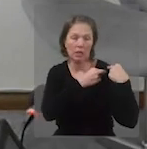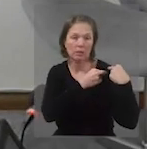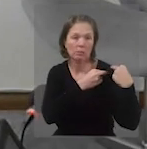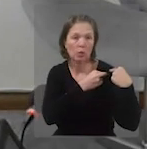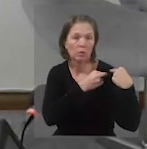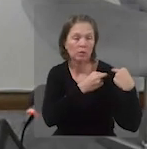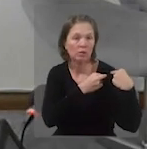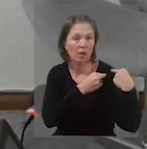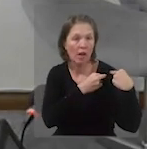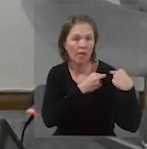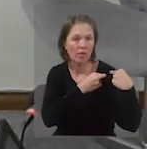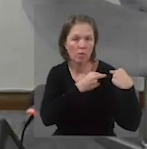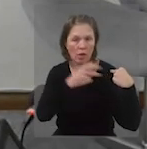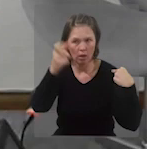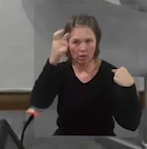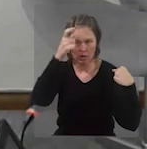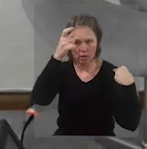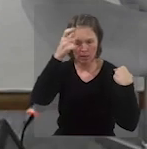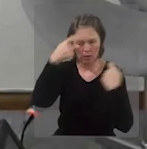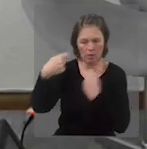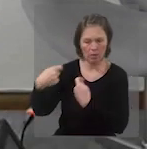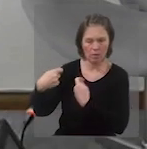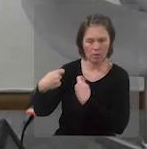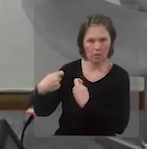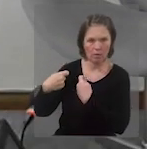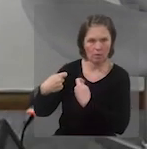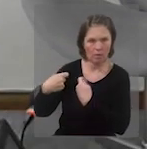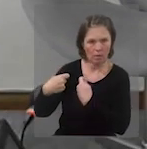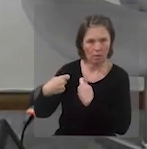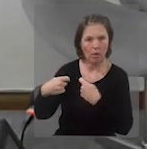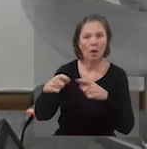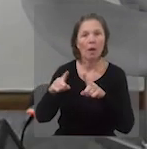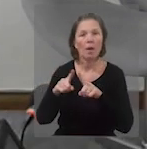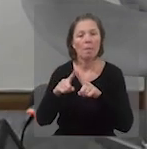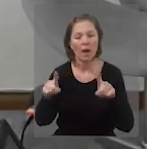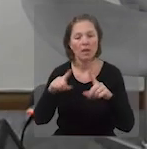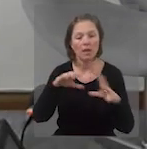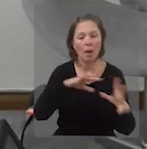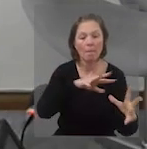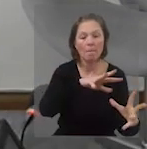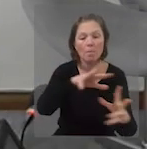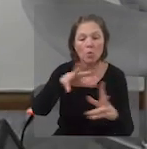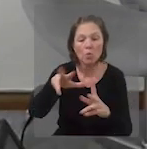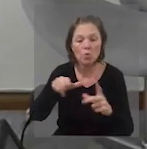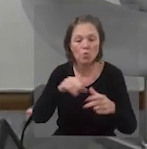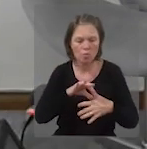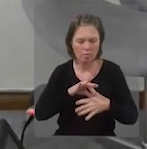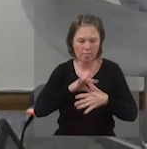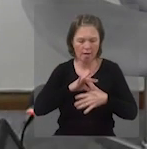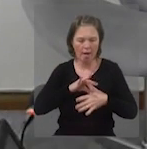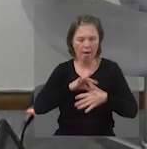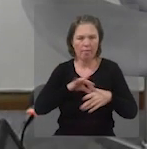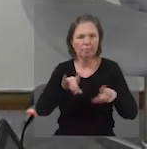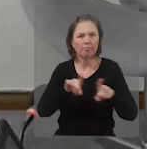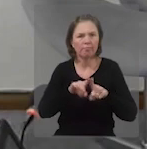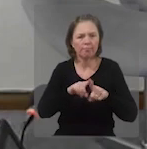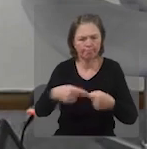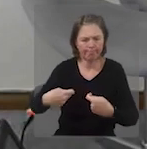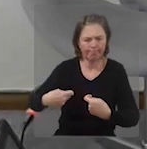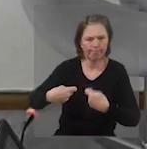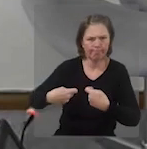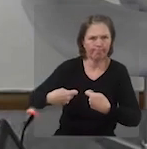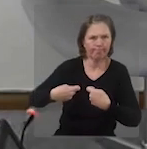responsáveis. O demônio nos tenta, mas também estamos sujeitos às tentações do mundo e da nossa carne.